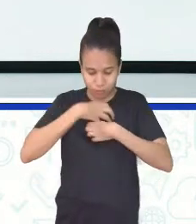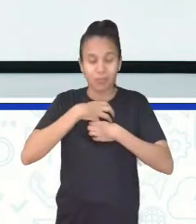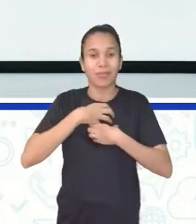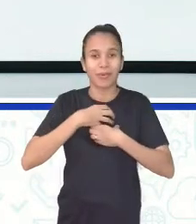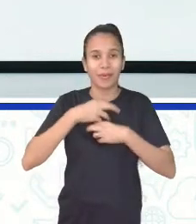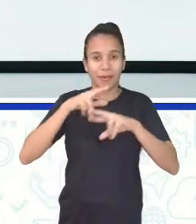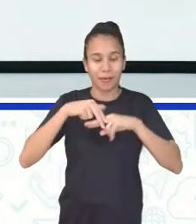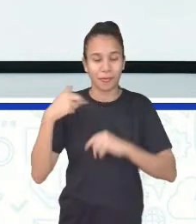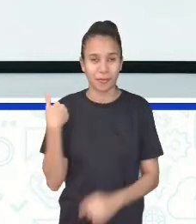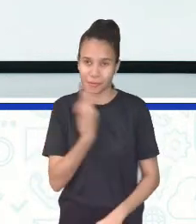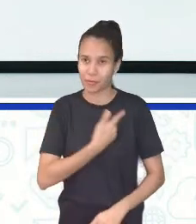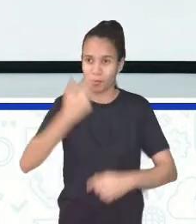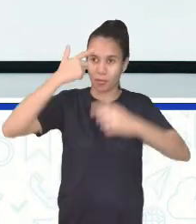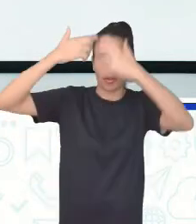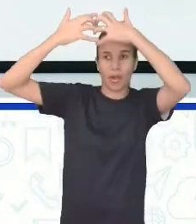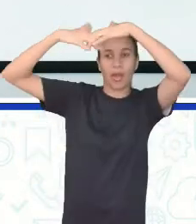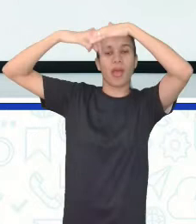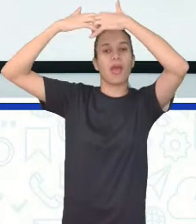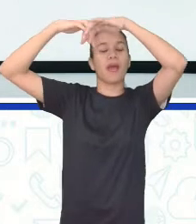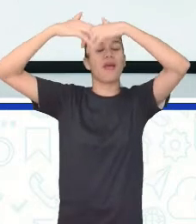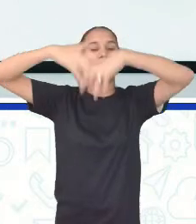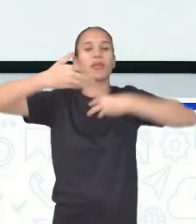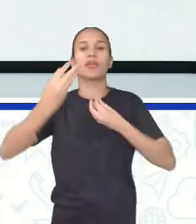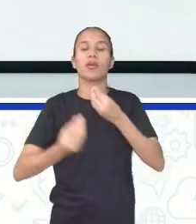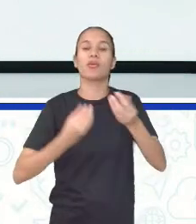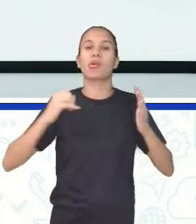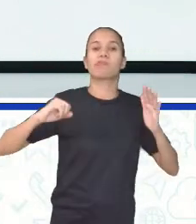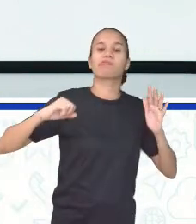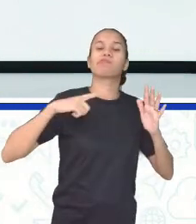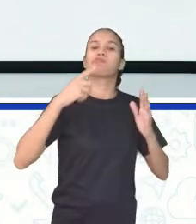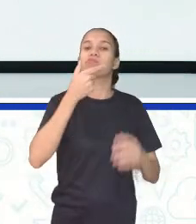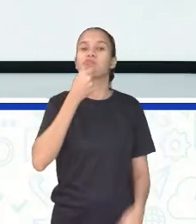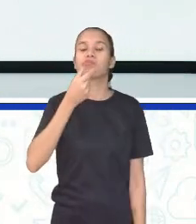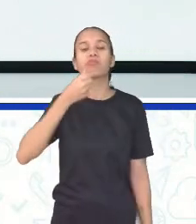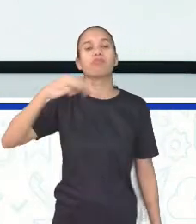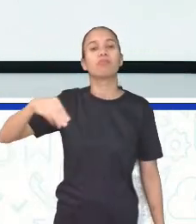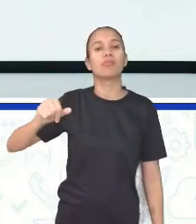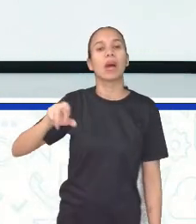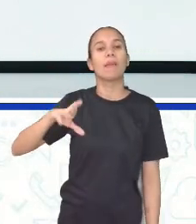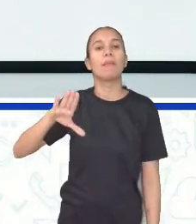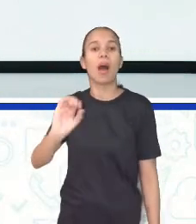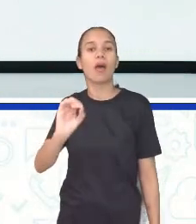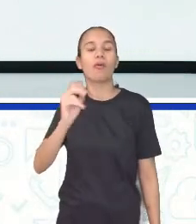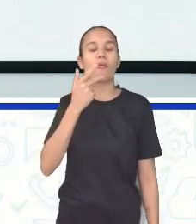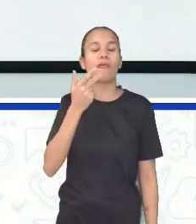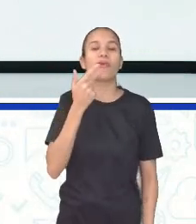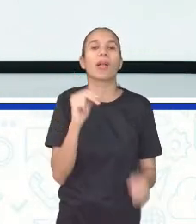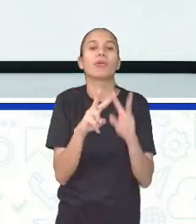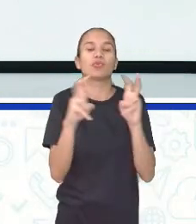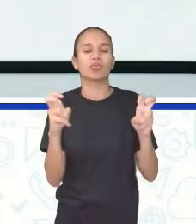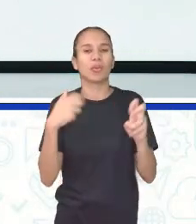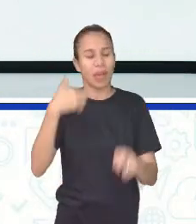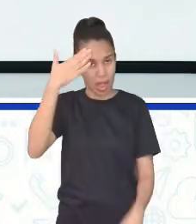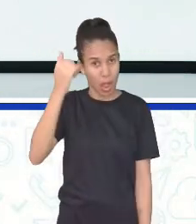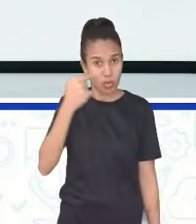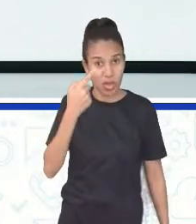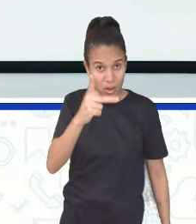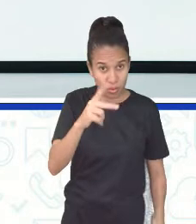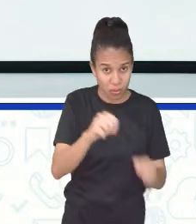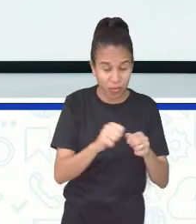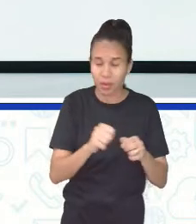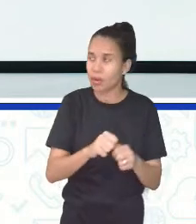vale a pena a refletir um pouquinho o que Marco Antônio Alvarenga está querendo dizer com isso, né? Quantas vezes a gente diz assim,